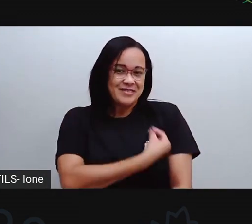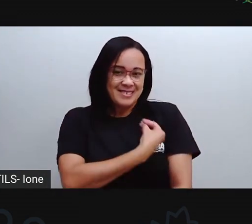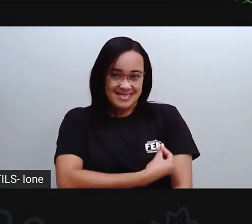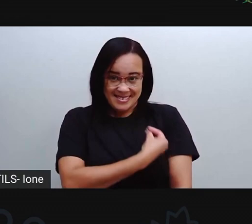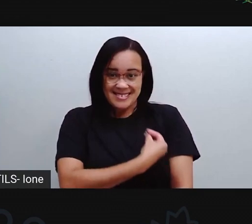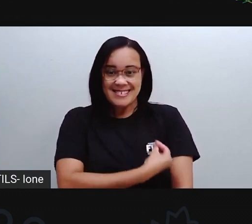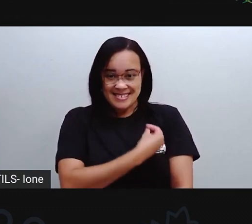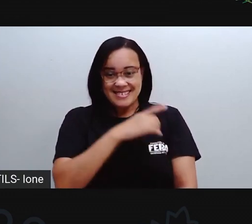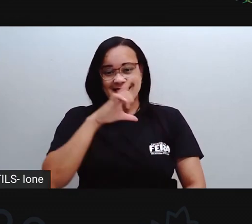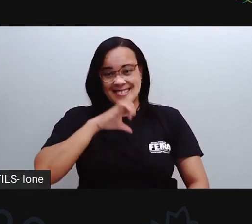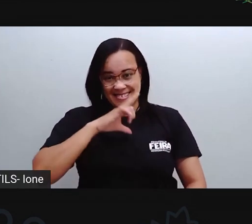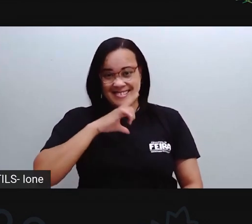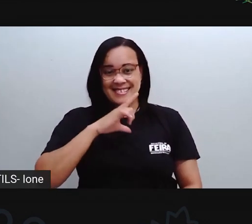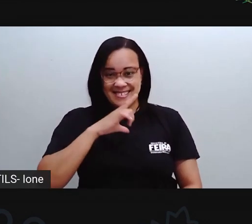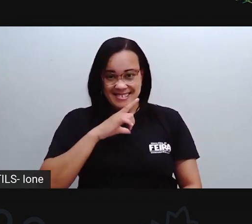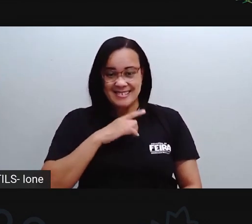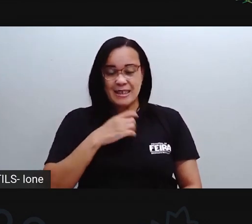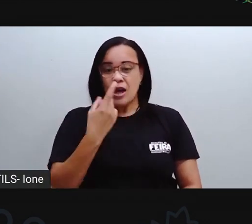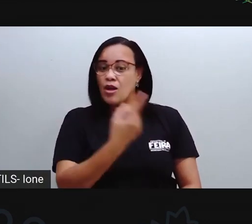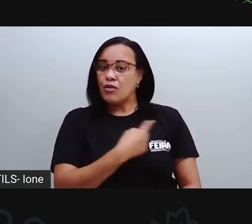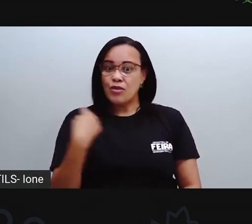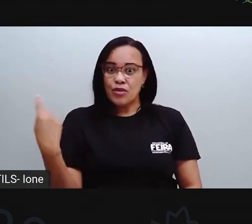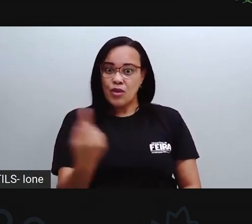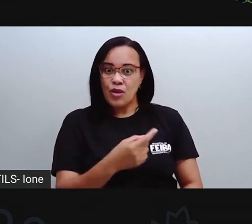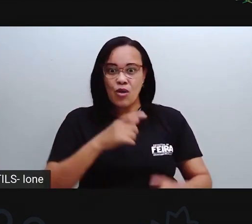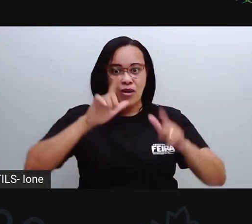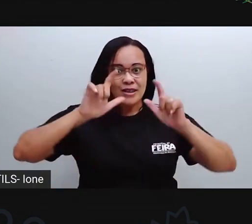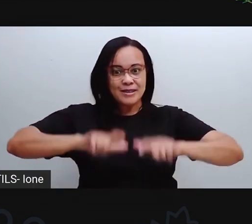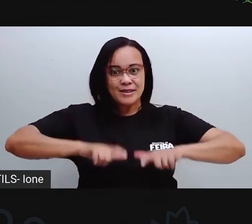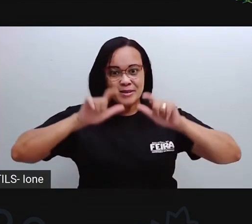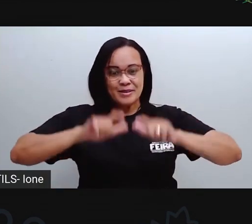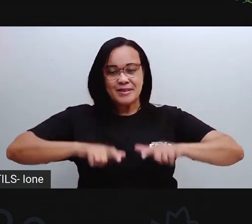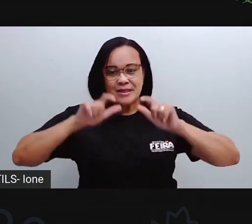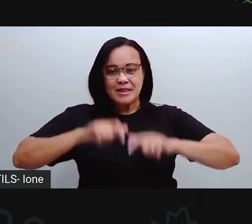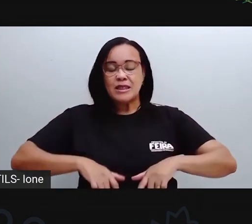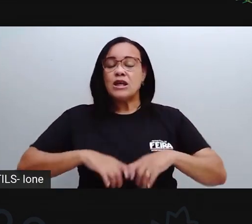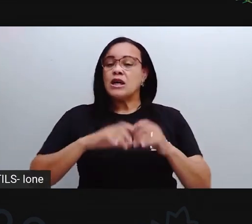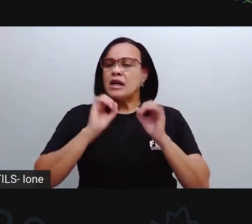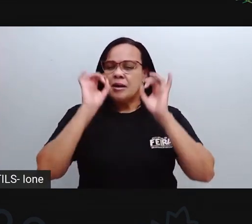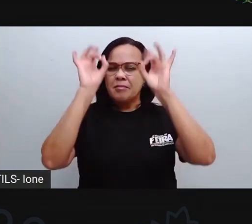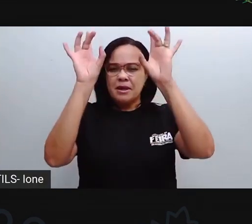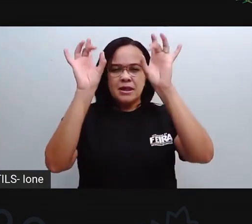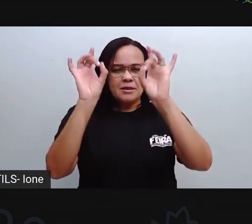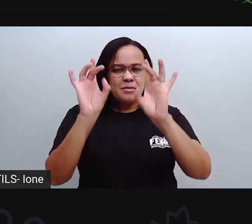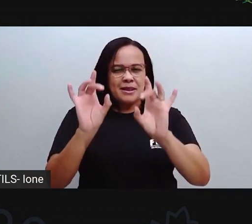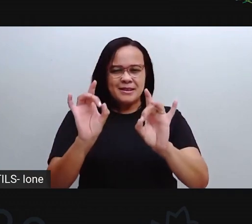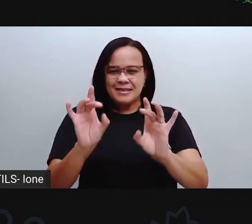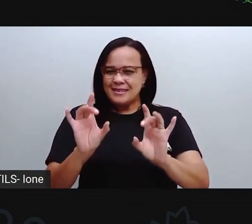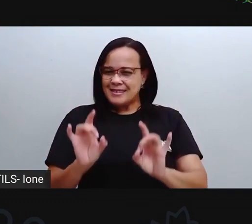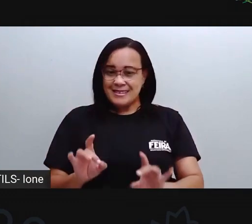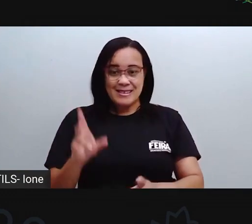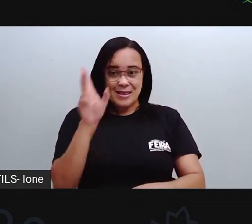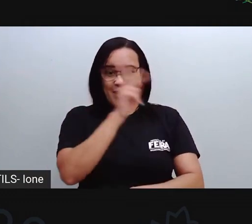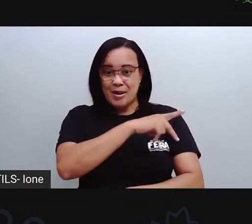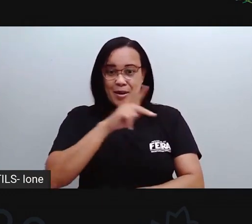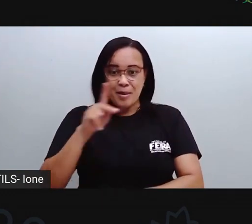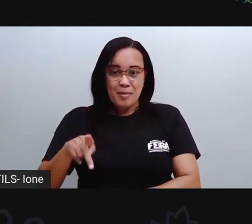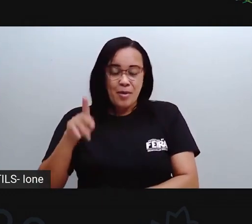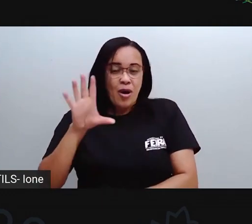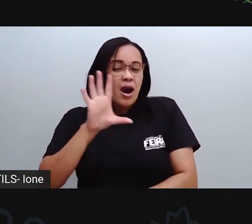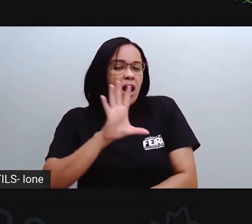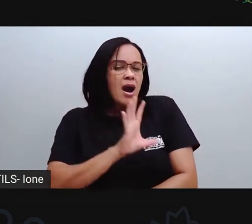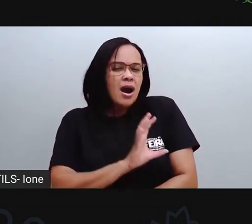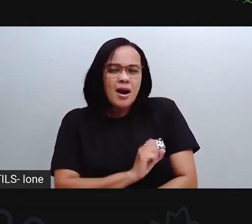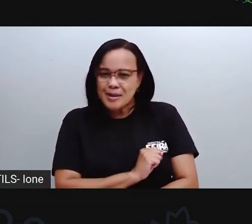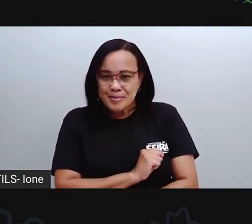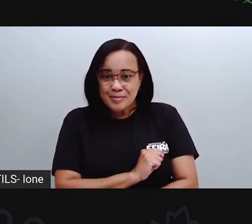conosco aqui. Nós moramos no local tão especial. A Pro ama falar dessa região do